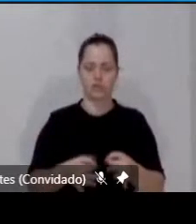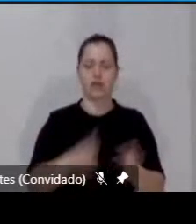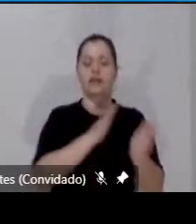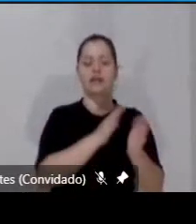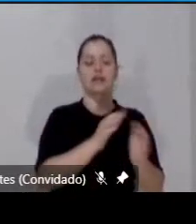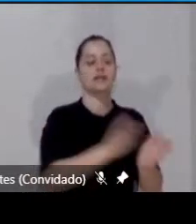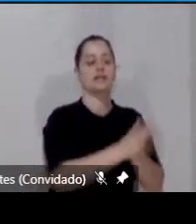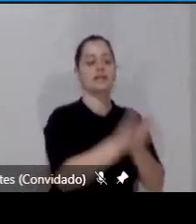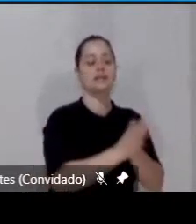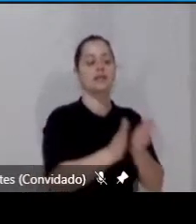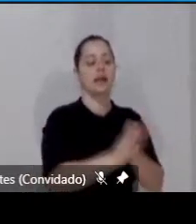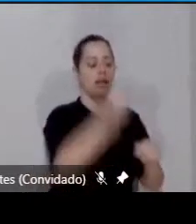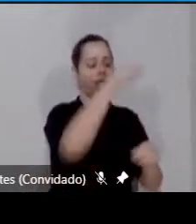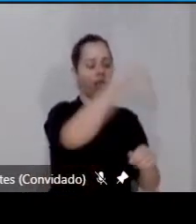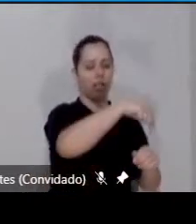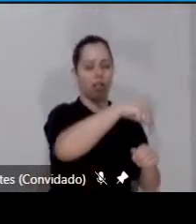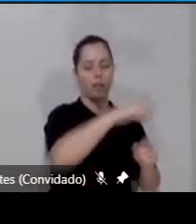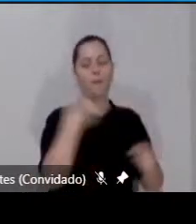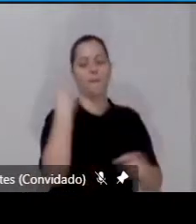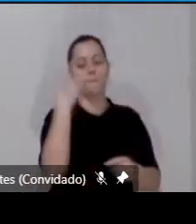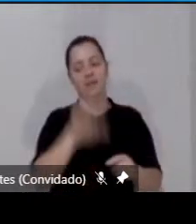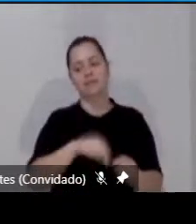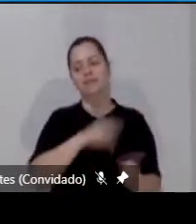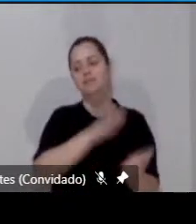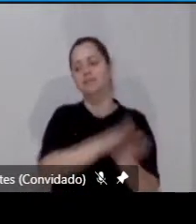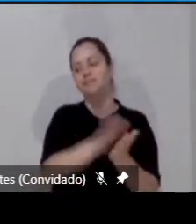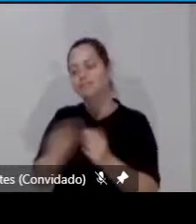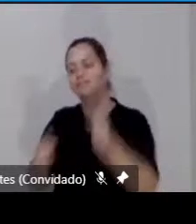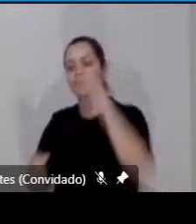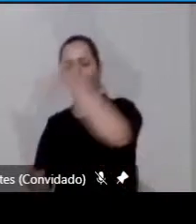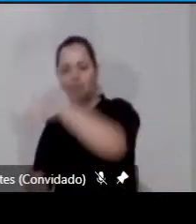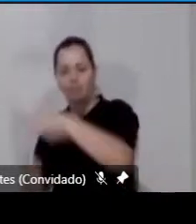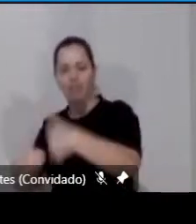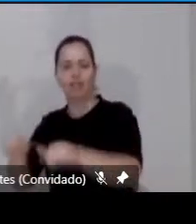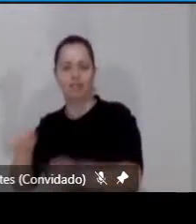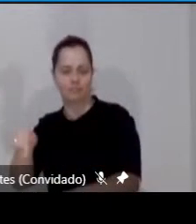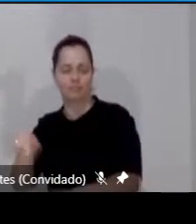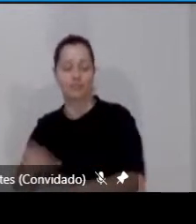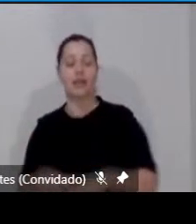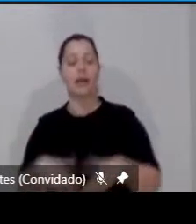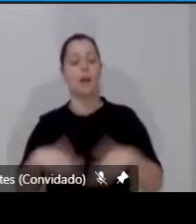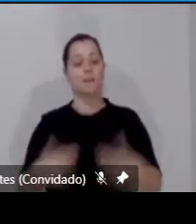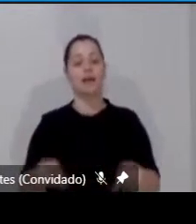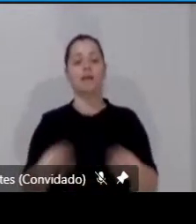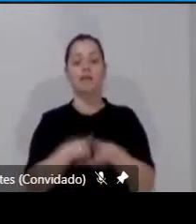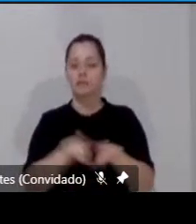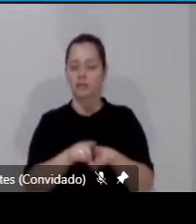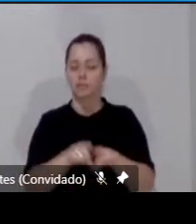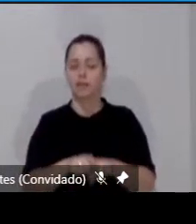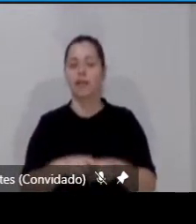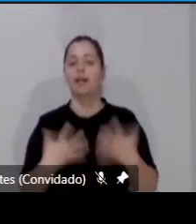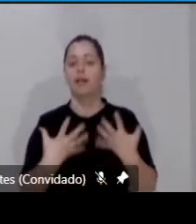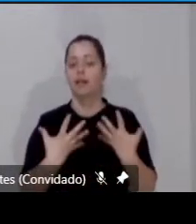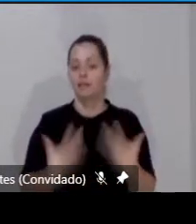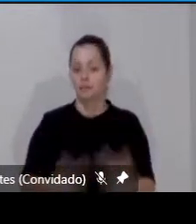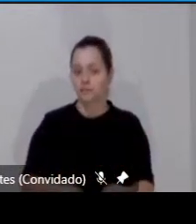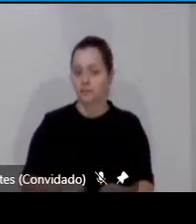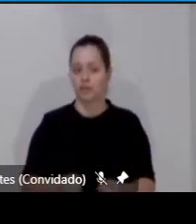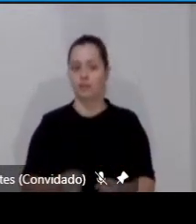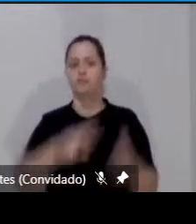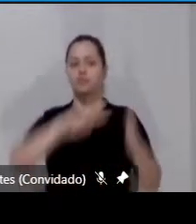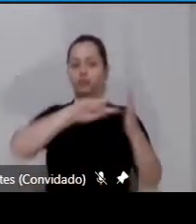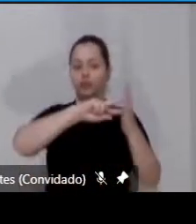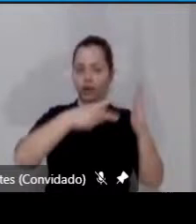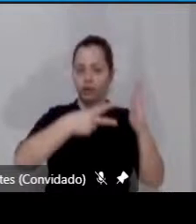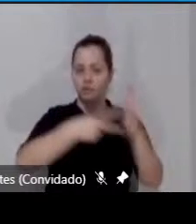lugar e ir para o outro, mas também vamos considerar na mobilidade o significado que eu dou